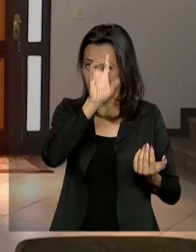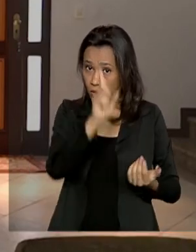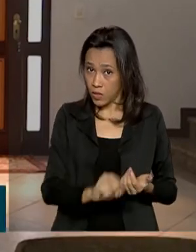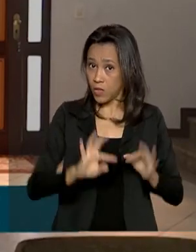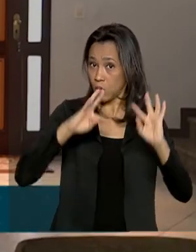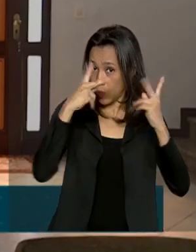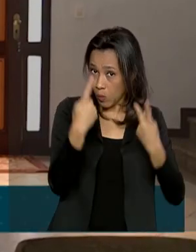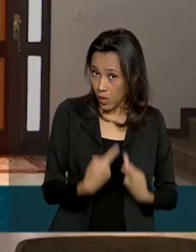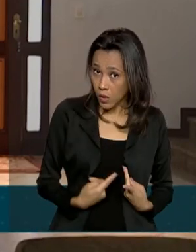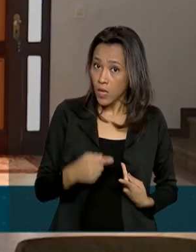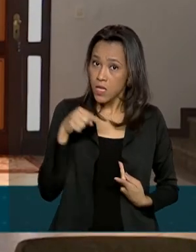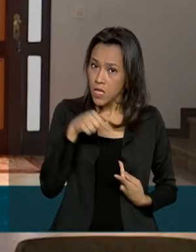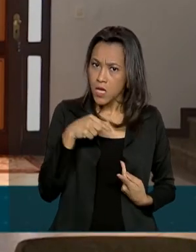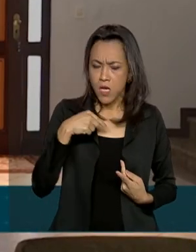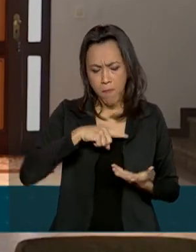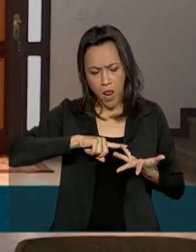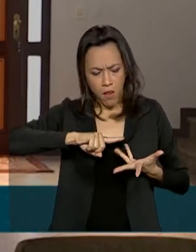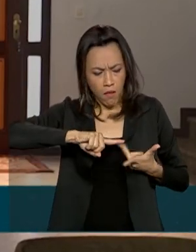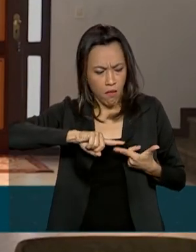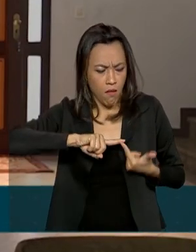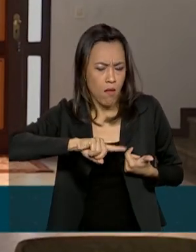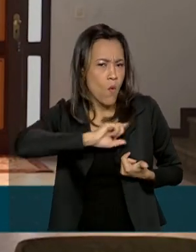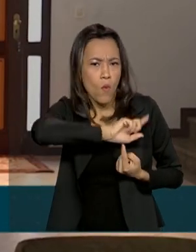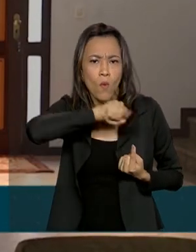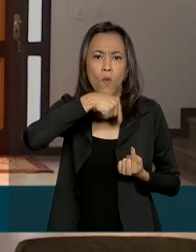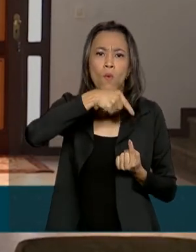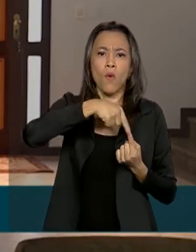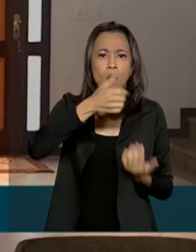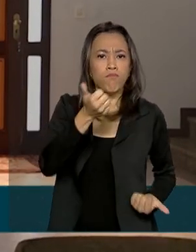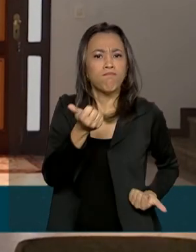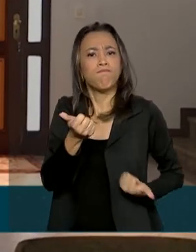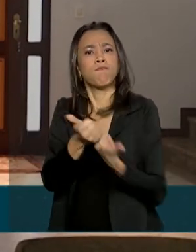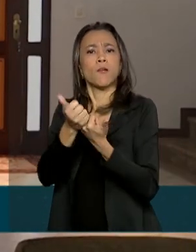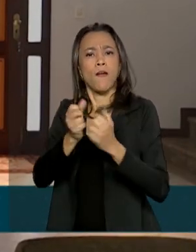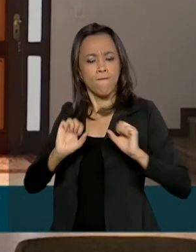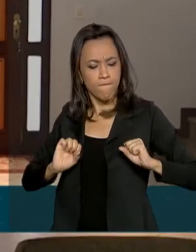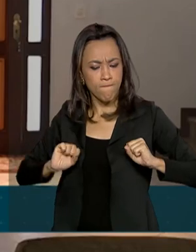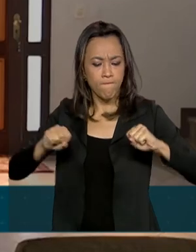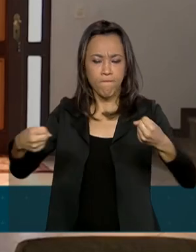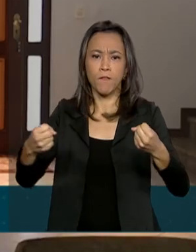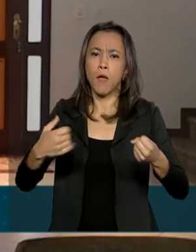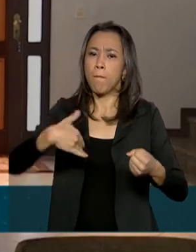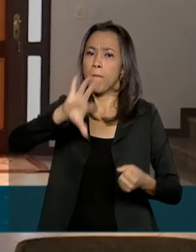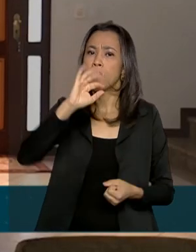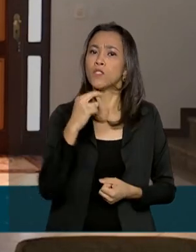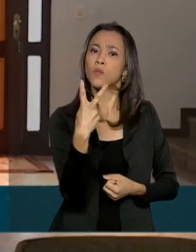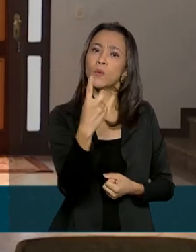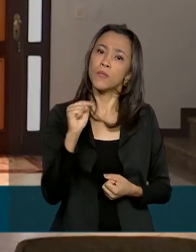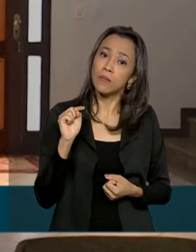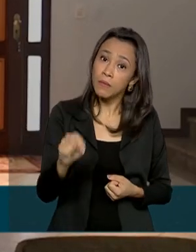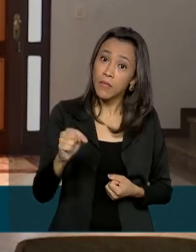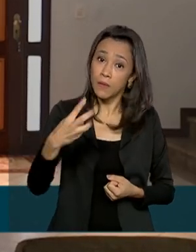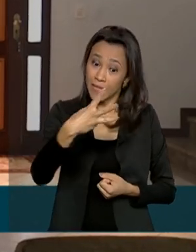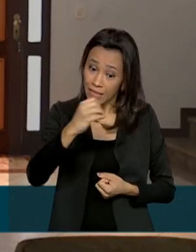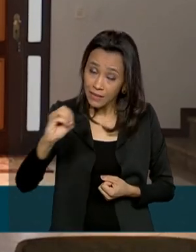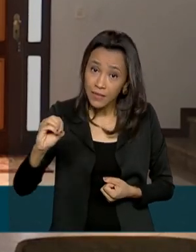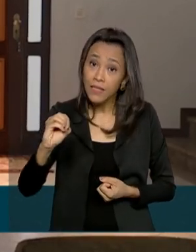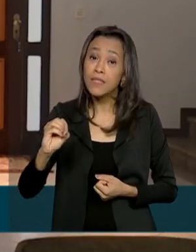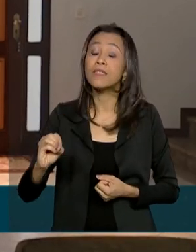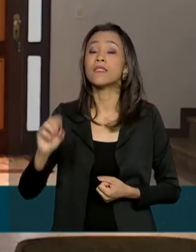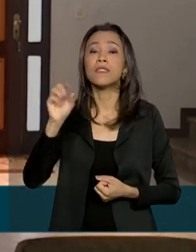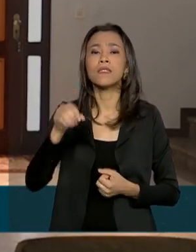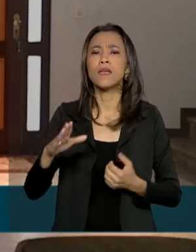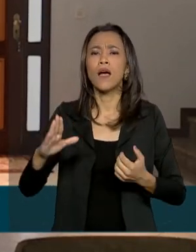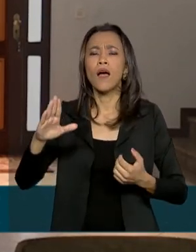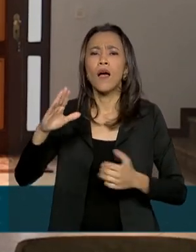Humanos, tem desenvolvido ações para o fortalecimento de mais de 2.300 instituições de